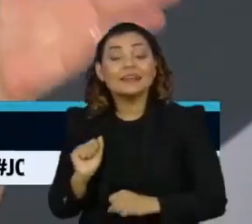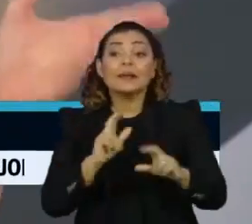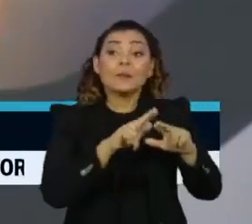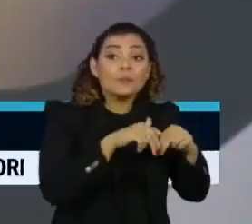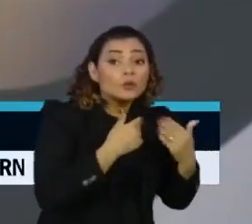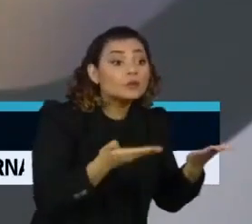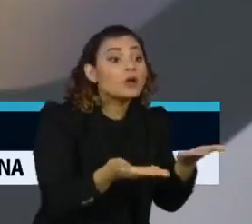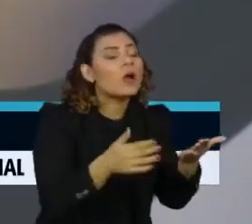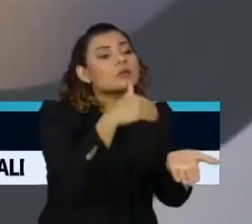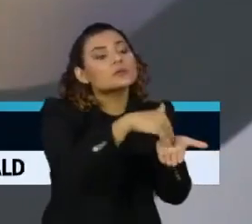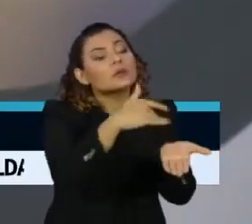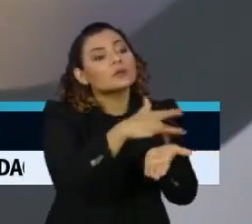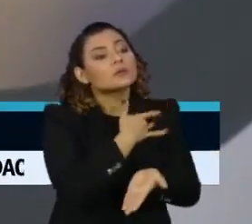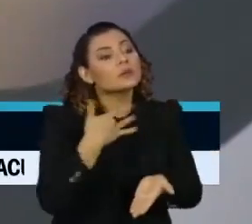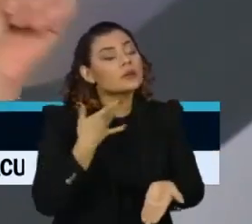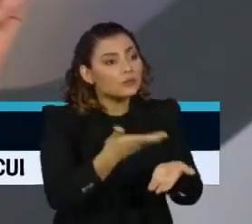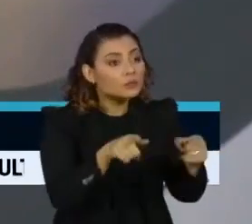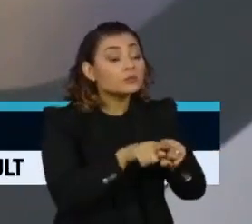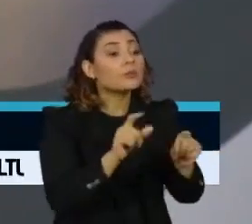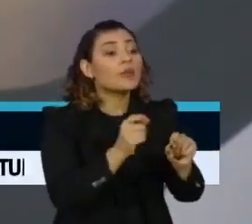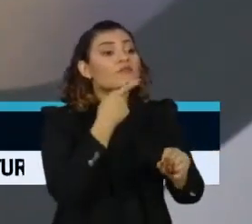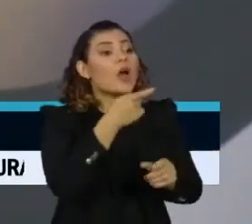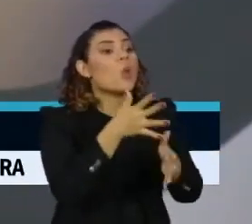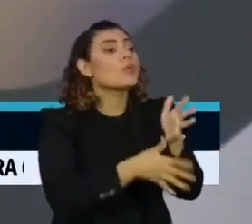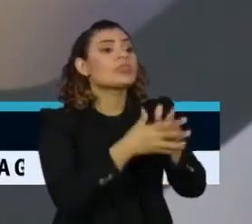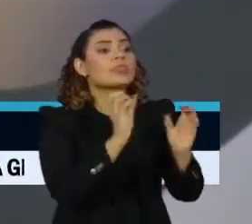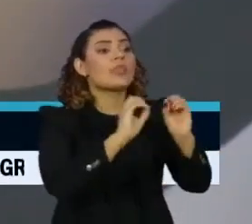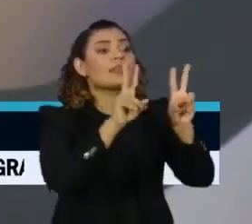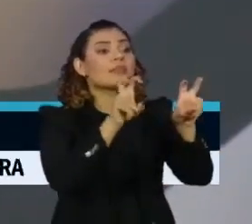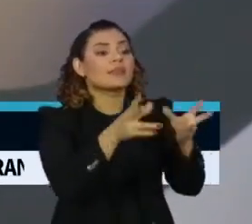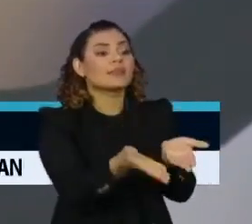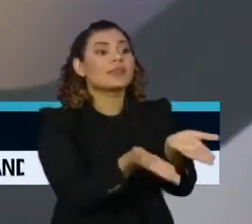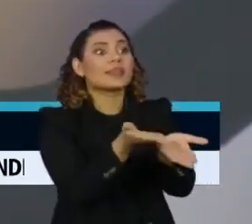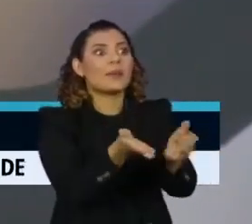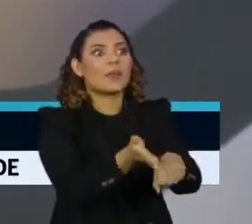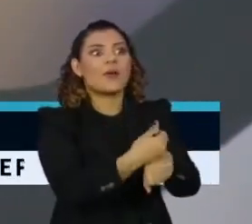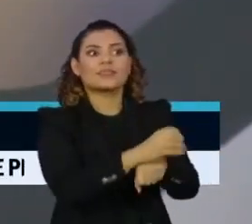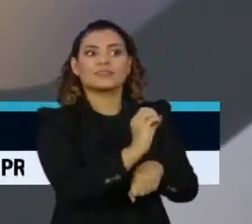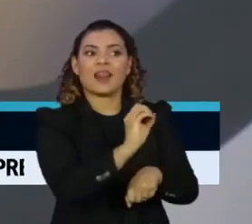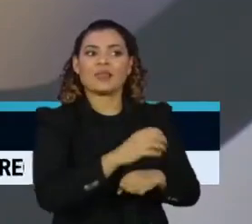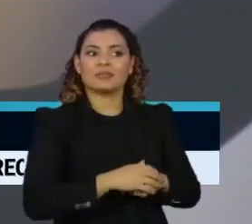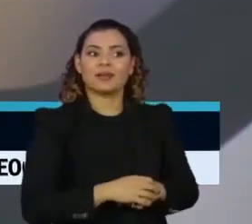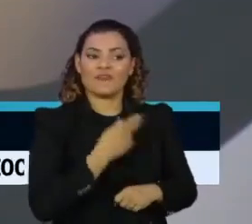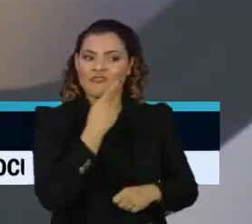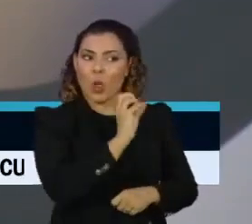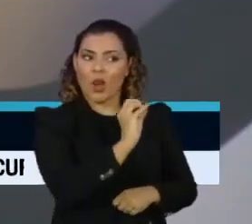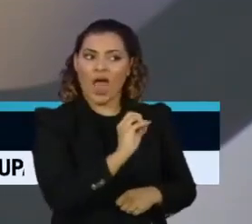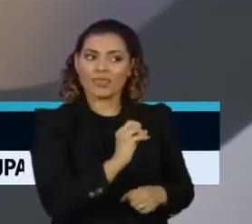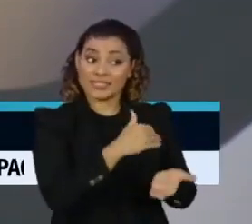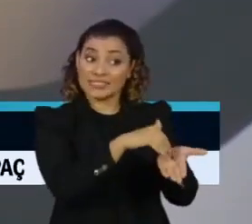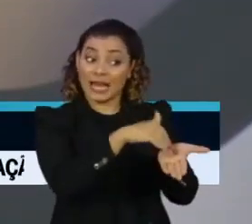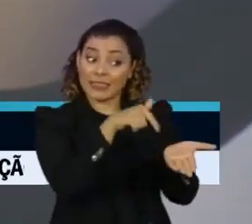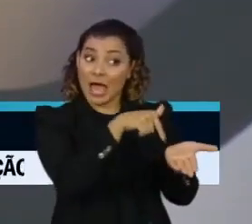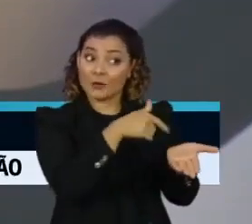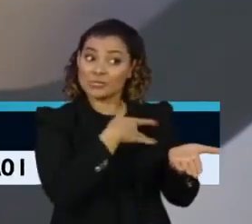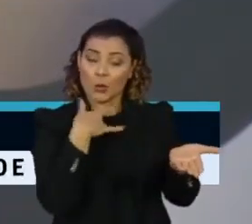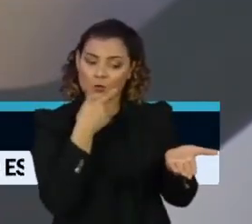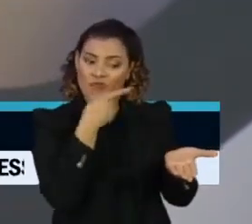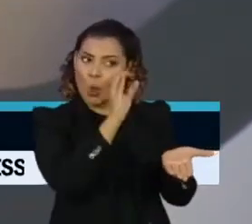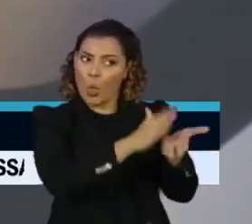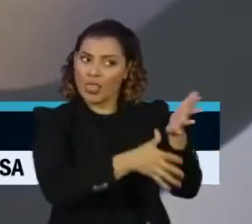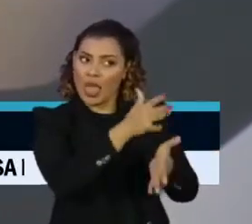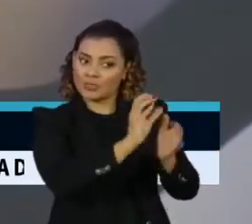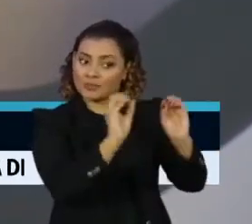o próprio secretário da Saúde, ele não cita o tratamento precoce, como sendo uma das medidas mais importantes. Então, assim, o